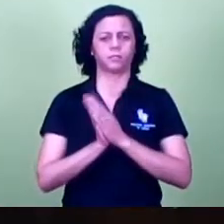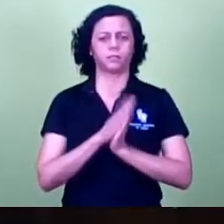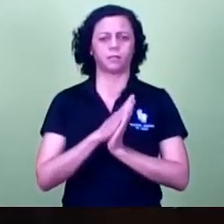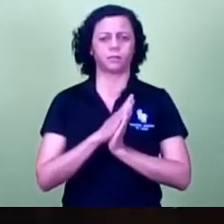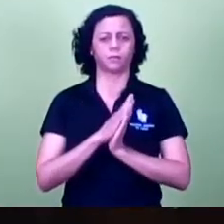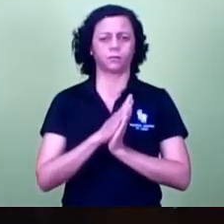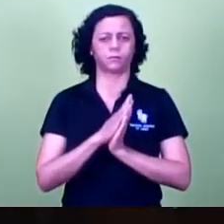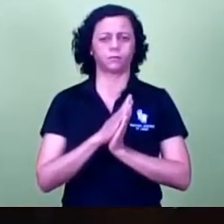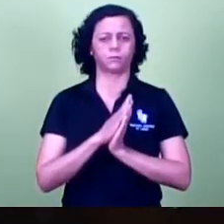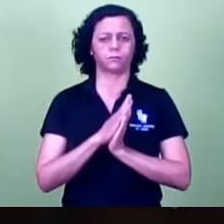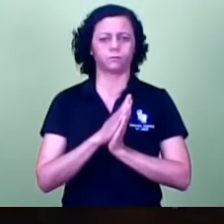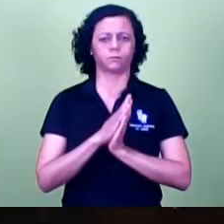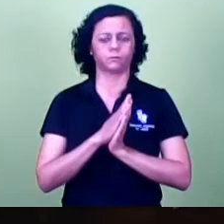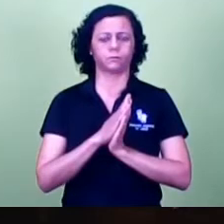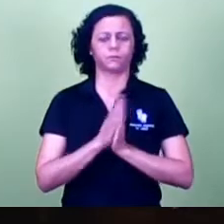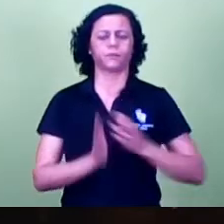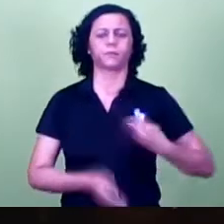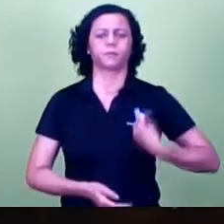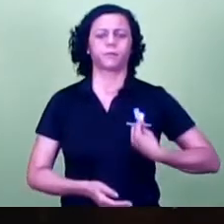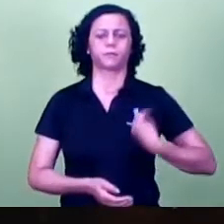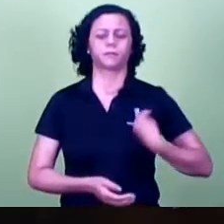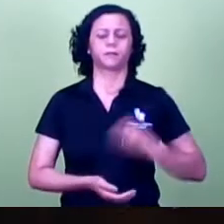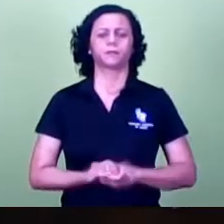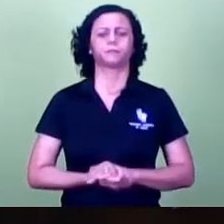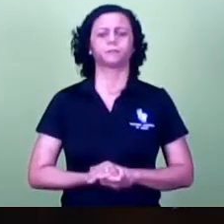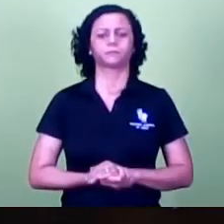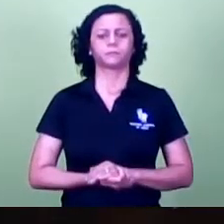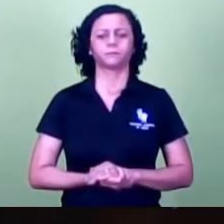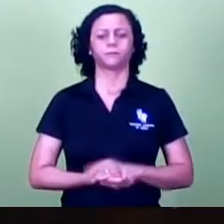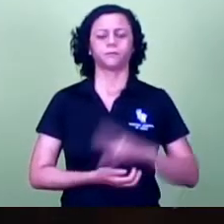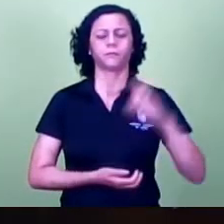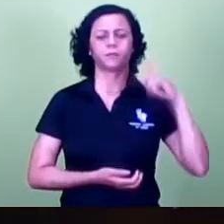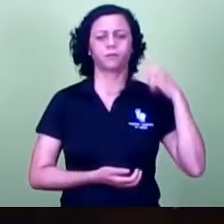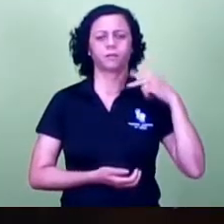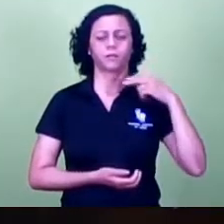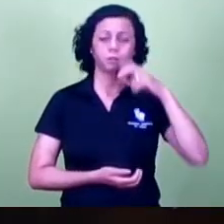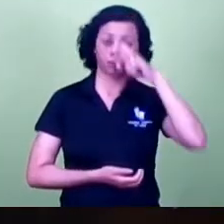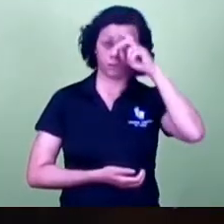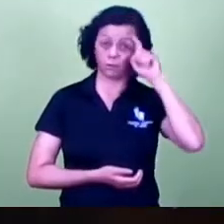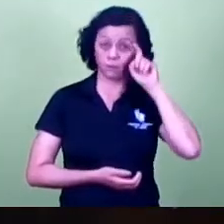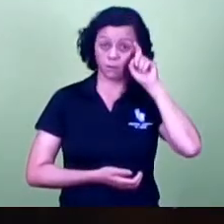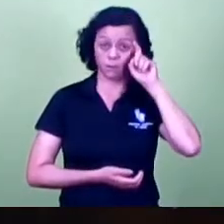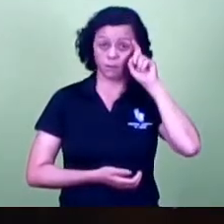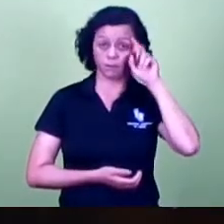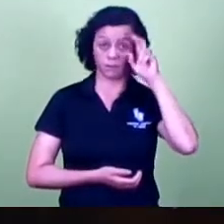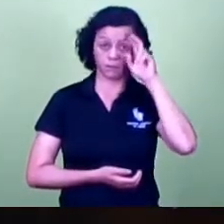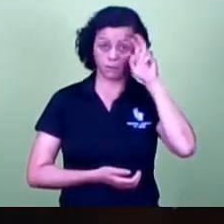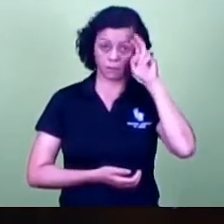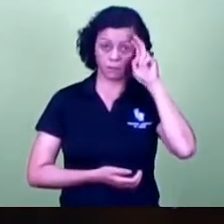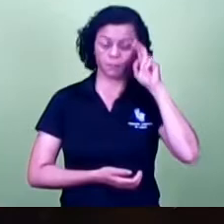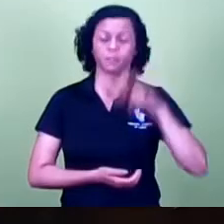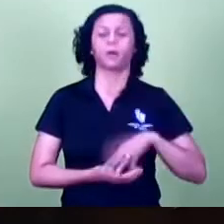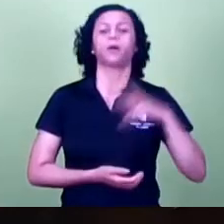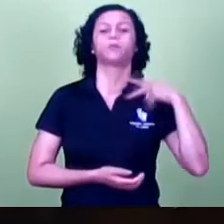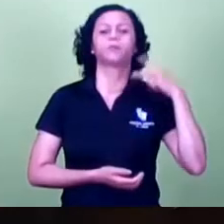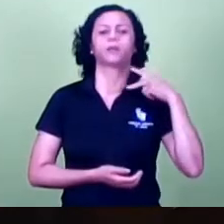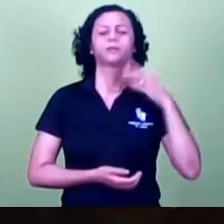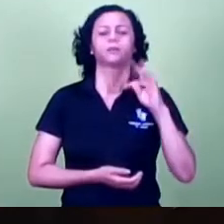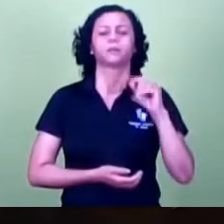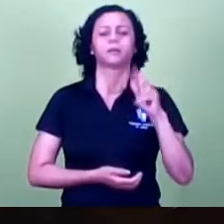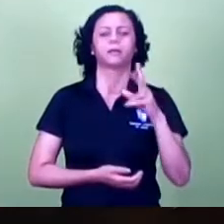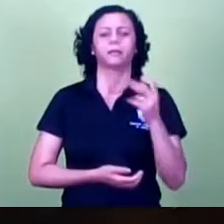presente, excelência. Vereador Nilton Militão, presente, excelência. Vereadora Thalia Sobral,